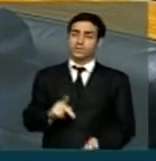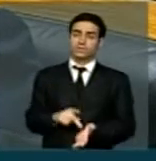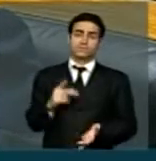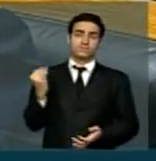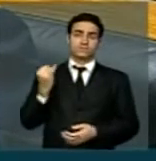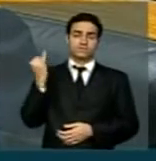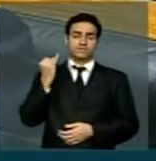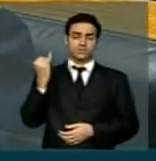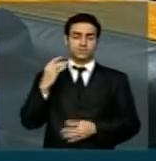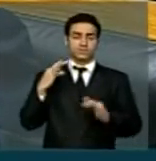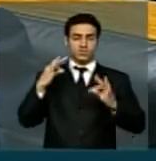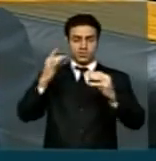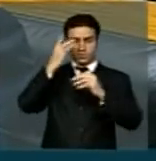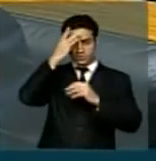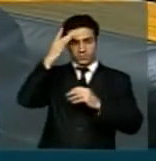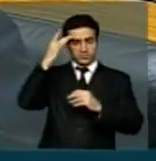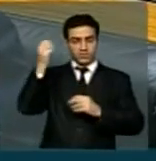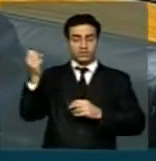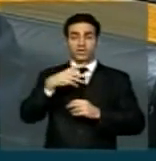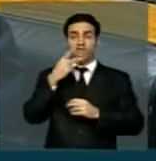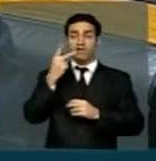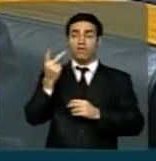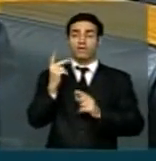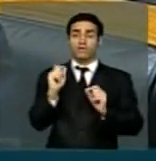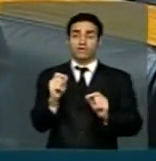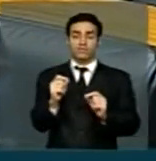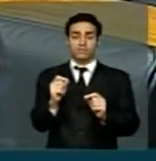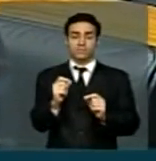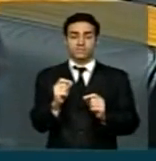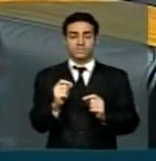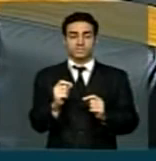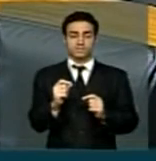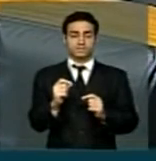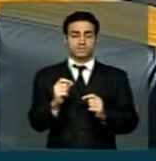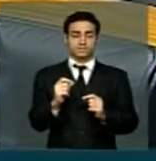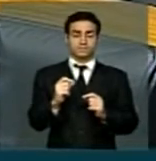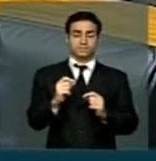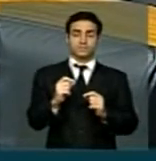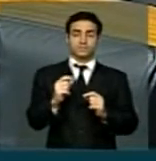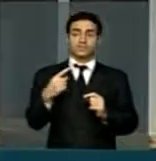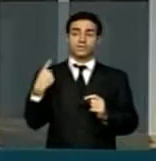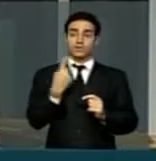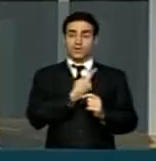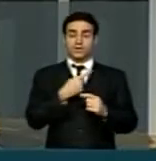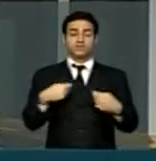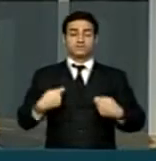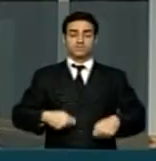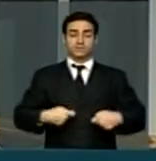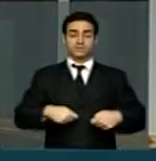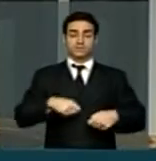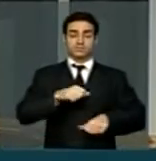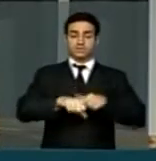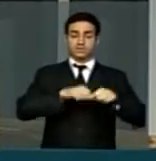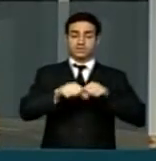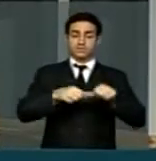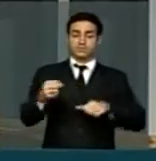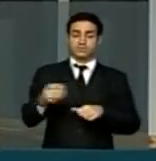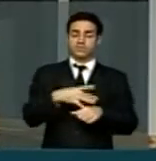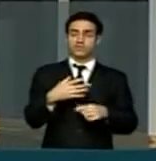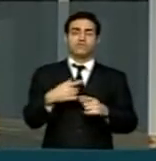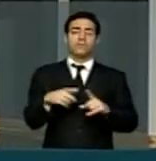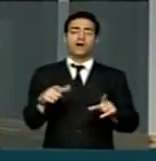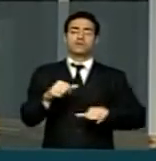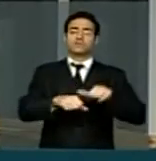começam a dizer, abrindo o verbo, nós precisamos renovar. Renovar de que